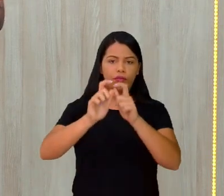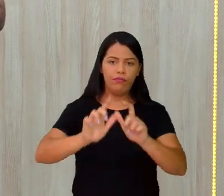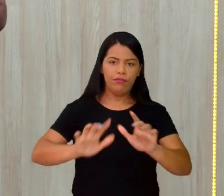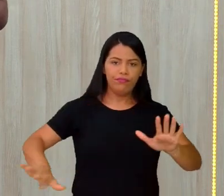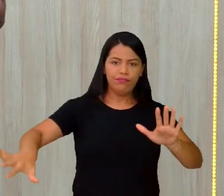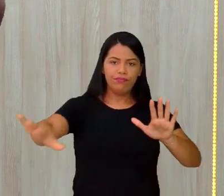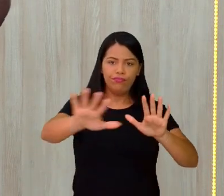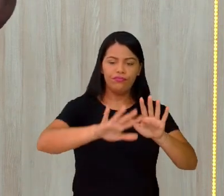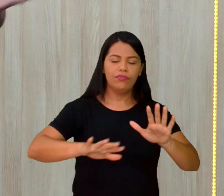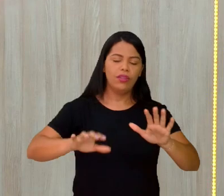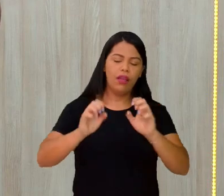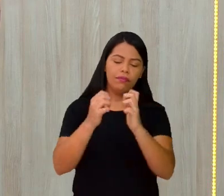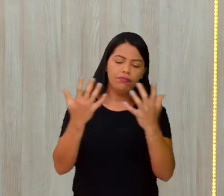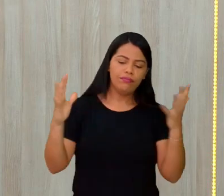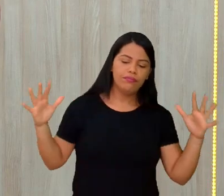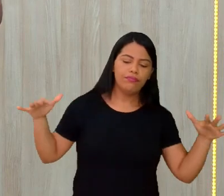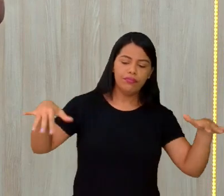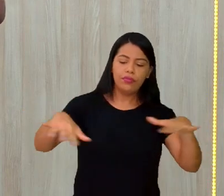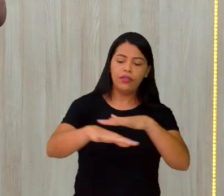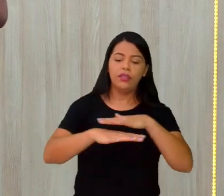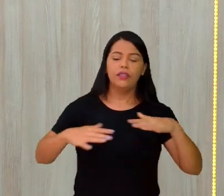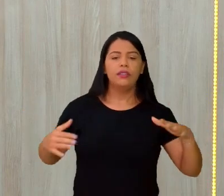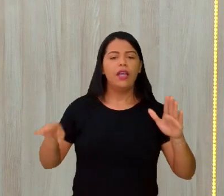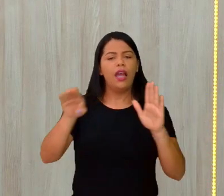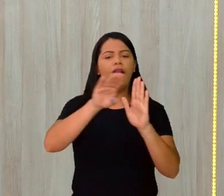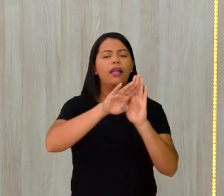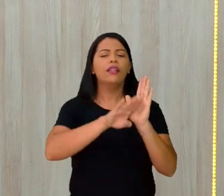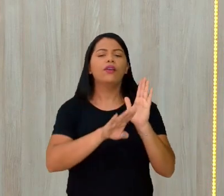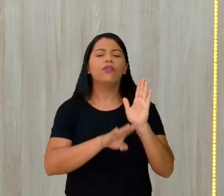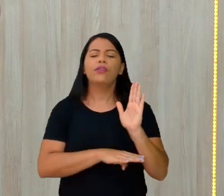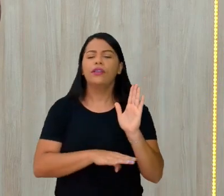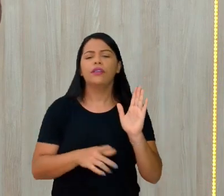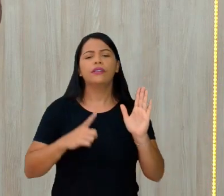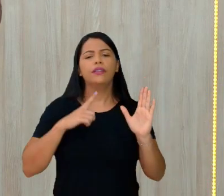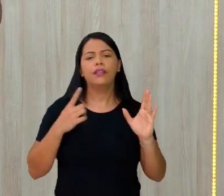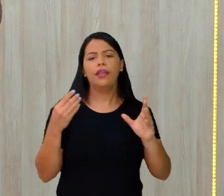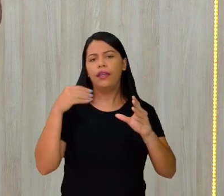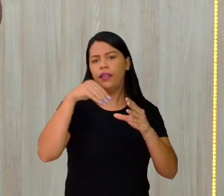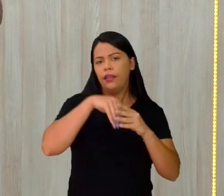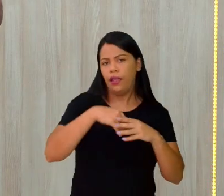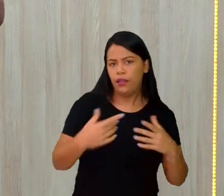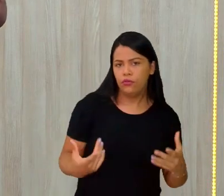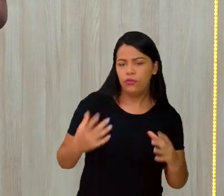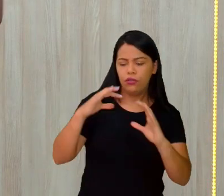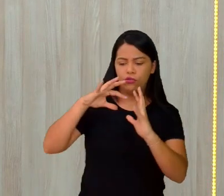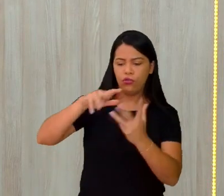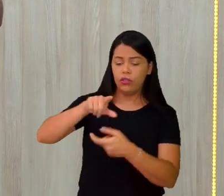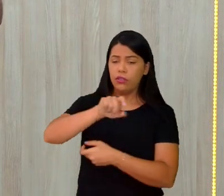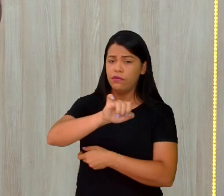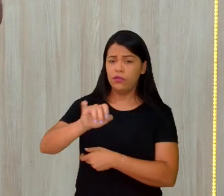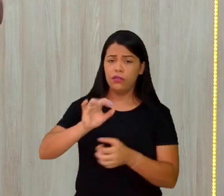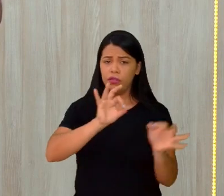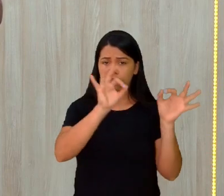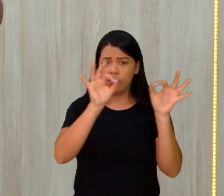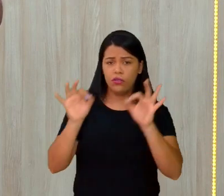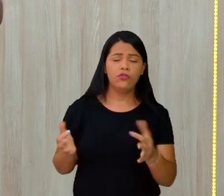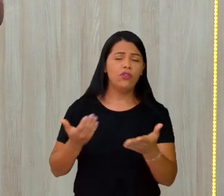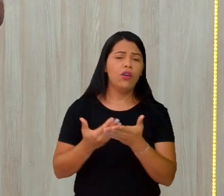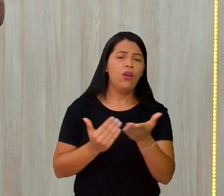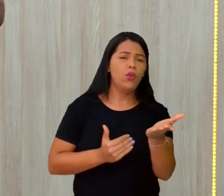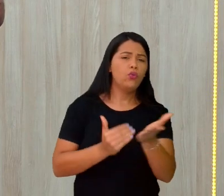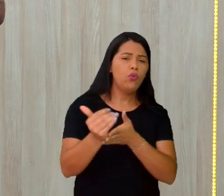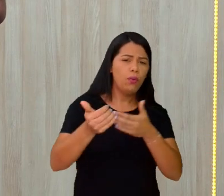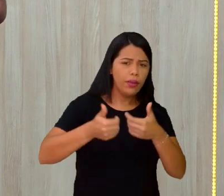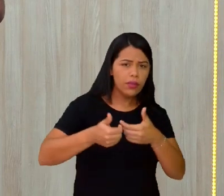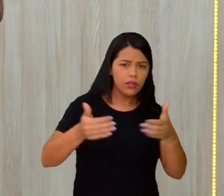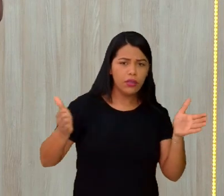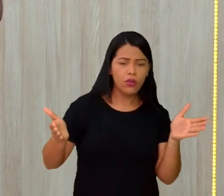basilares da geografia. Se lembra lá, se você assistiu a aula inaugural do sétimo